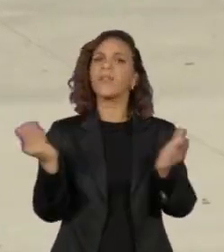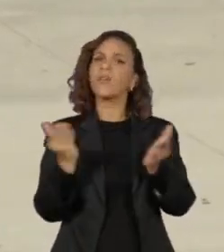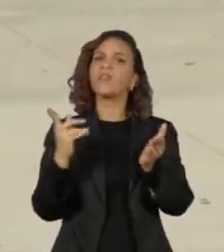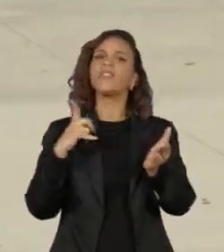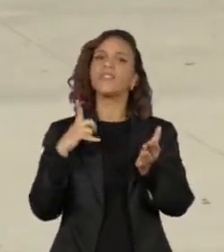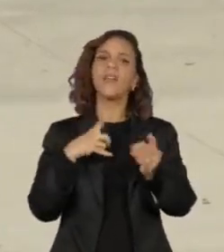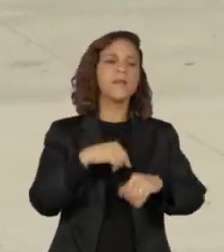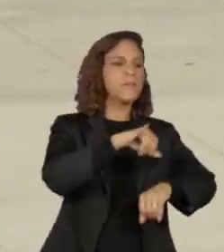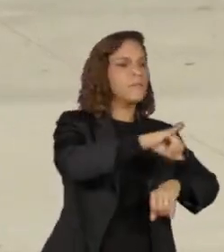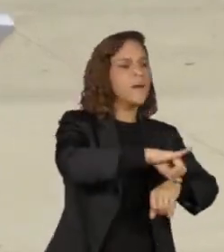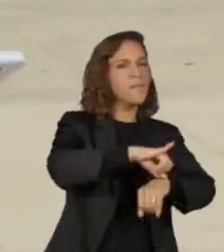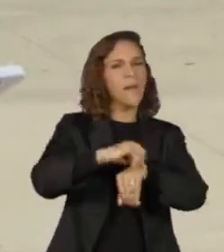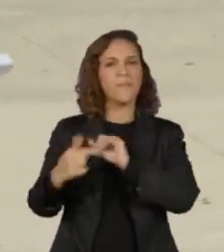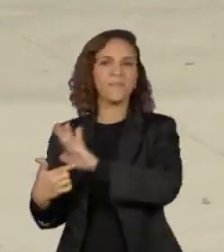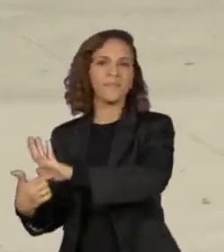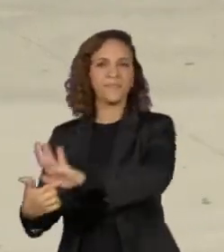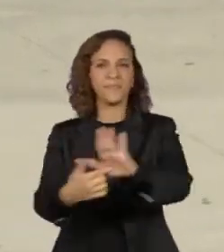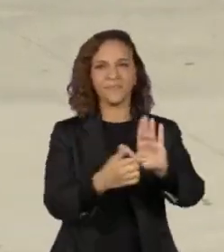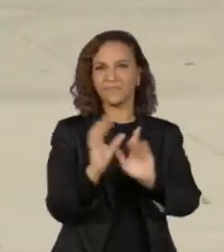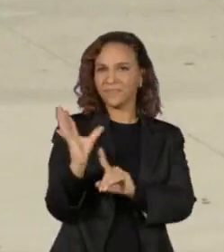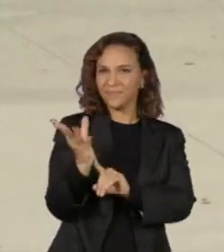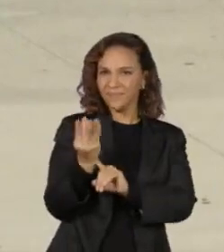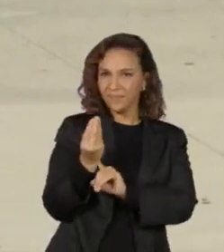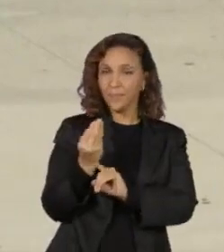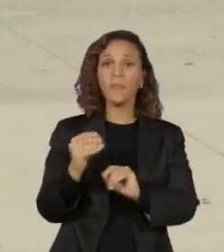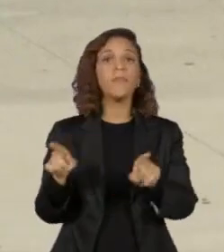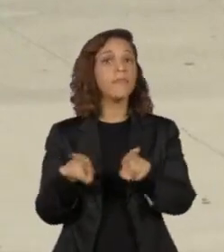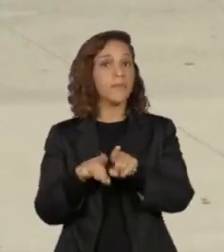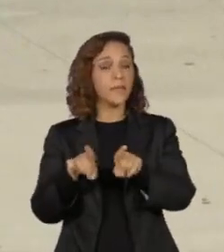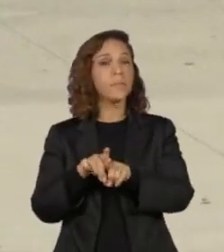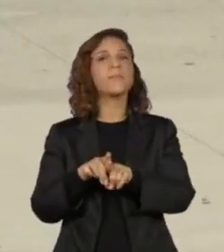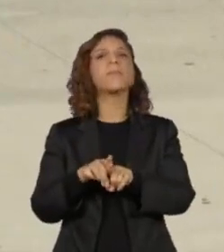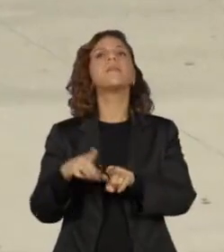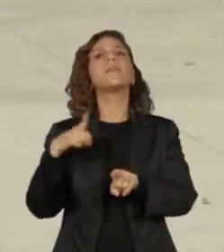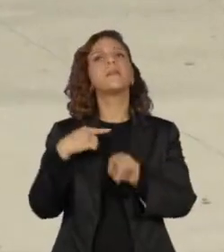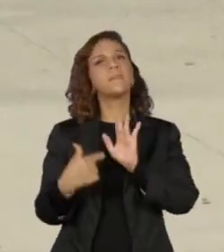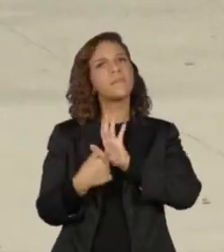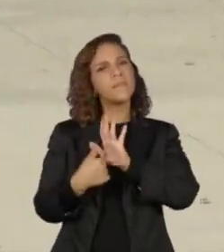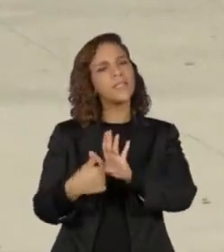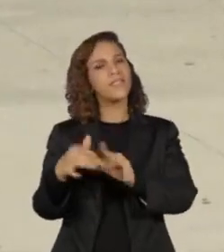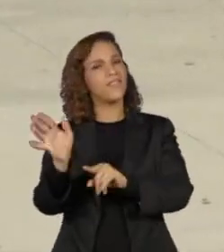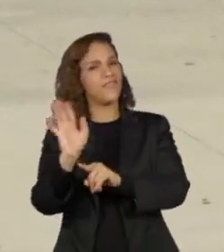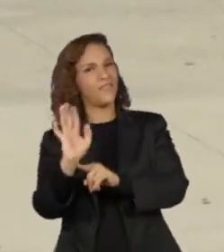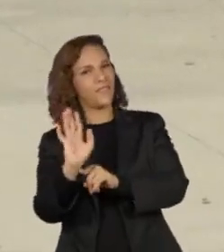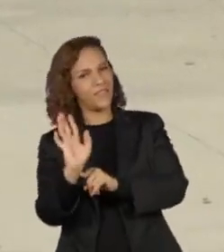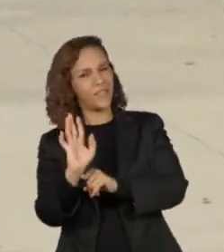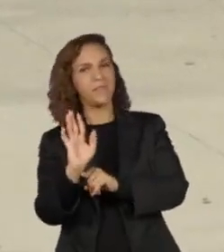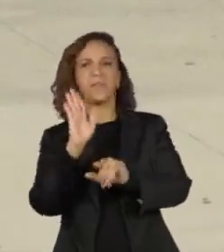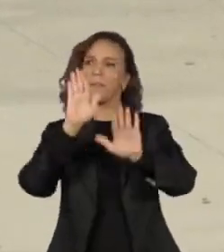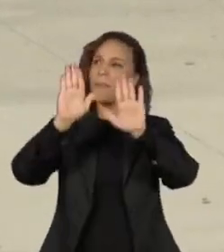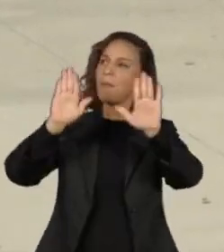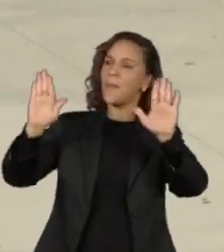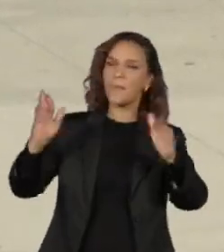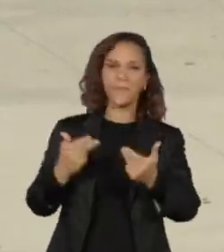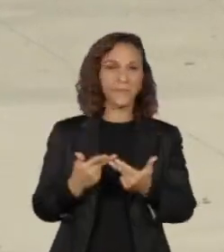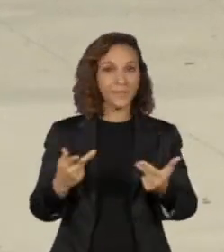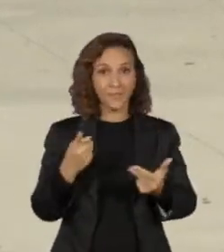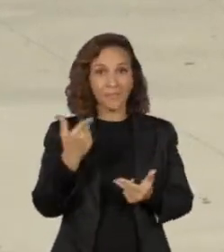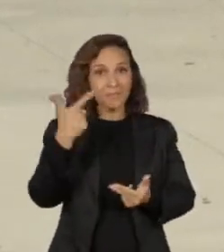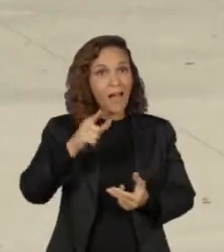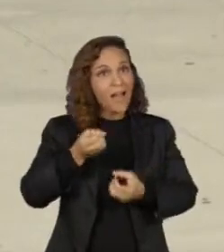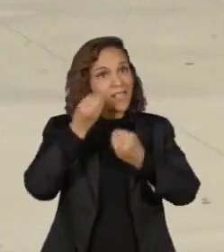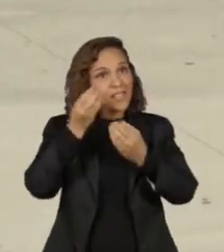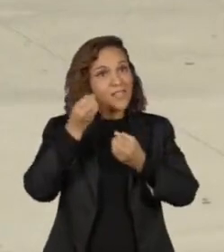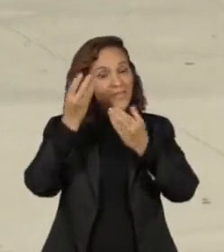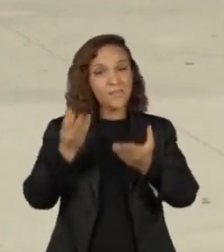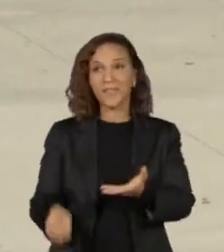exposições artísticas. Lá também vai ter exposição, exibição de filmes e também painéis. Para saber mais sobre